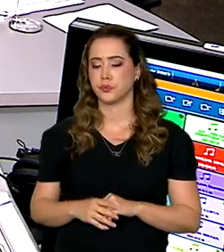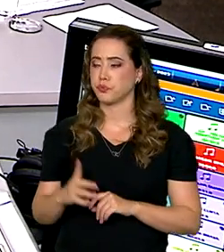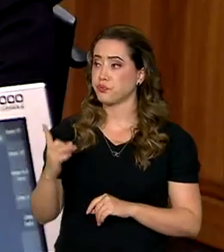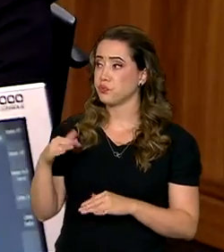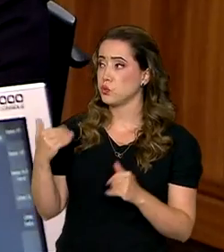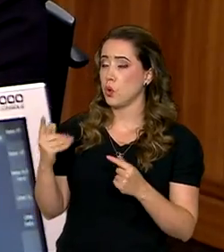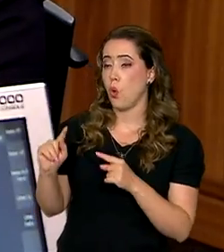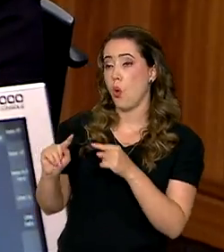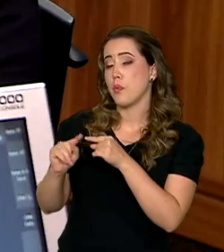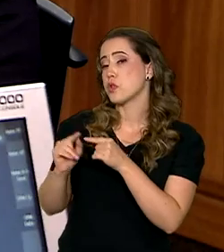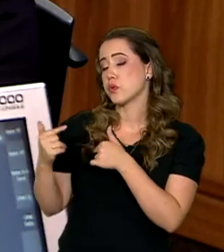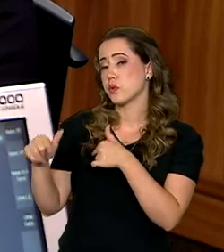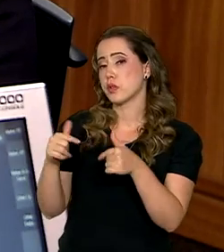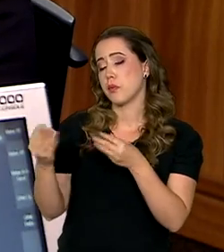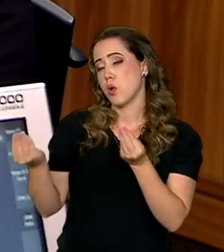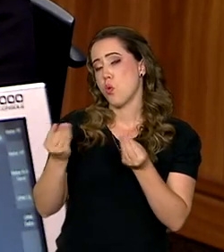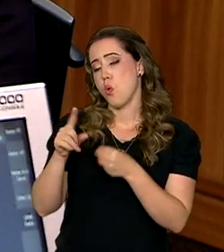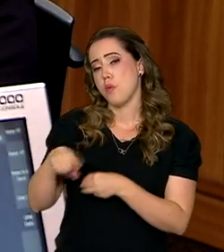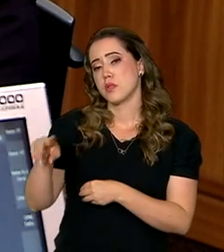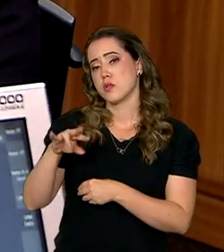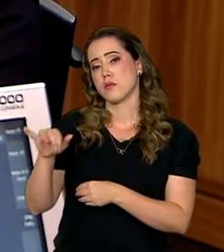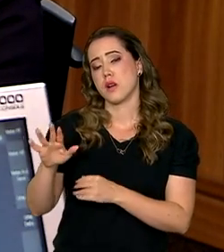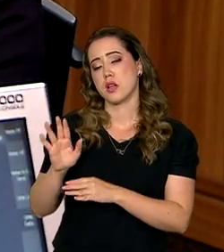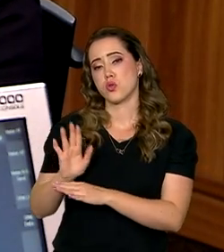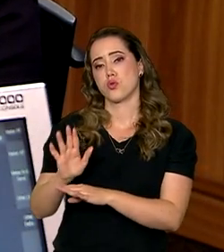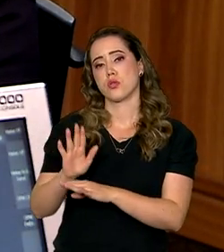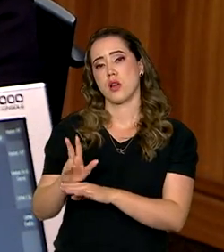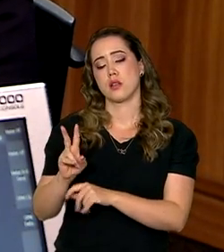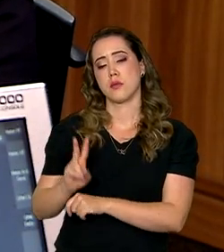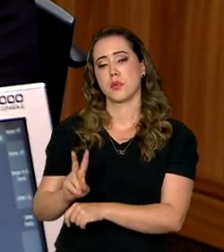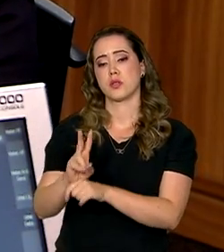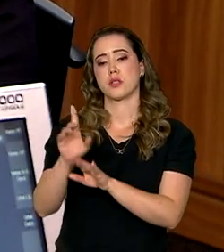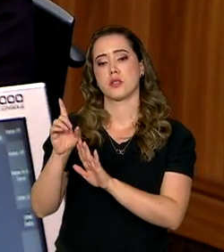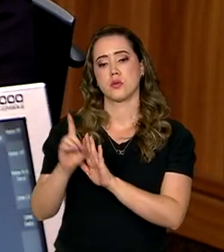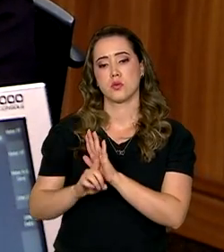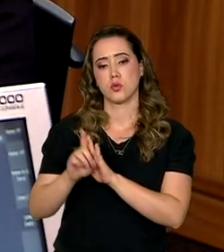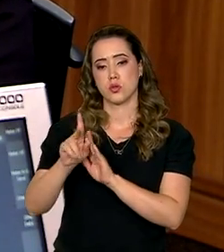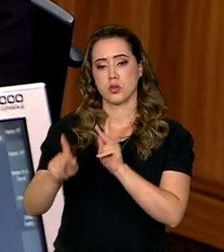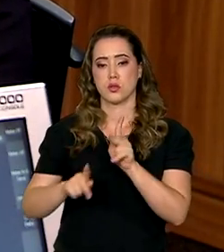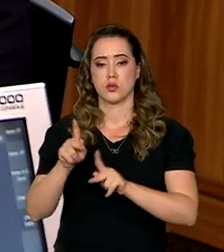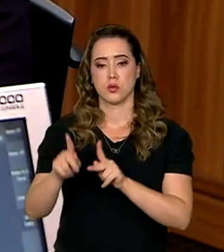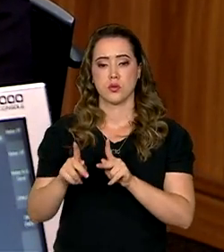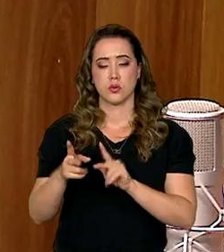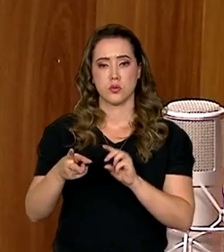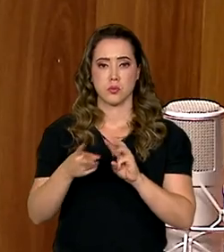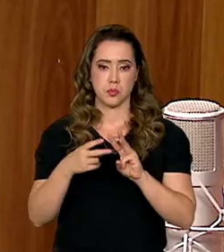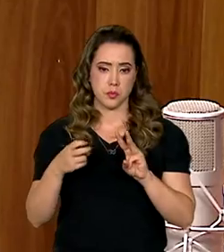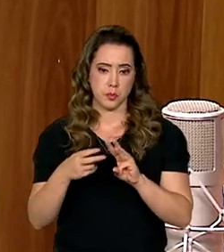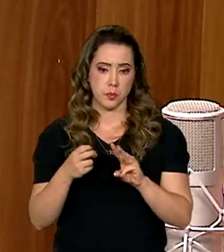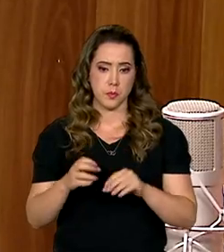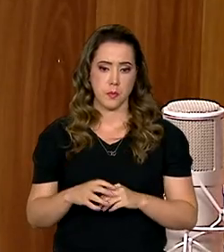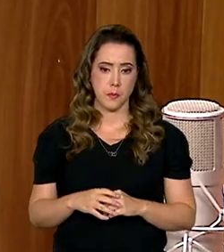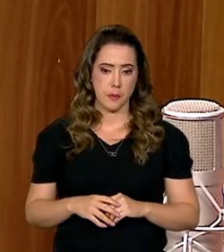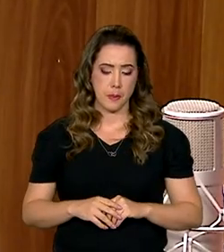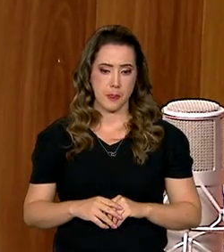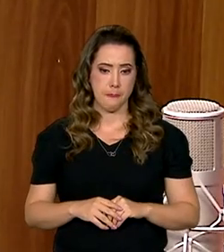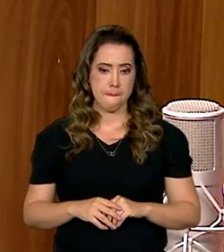qual é o objetivo desse trabalho? De que forma isso ajuda na defesa dos direitos dos povos indígenas? Olha,